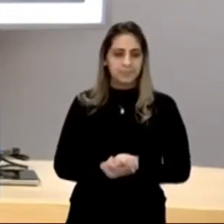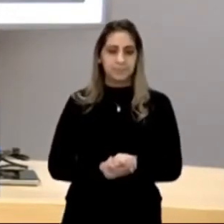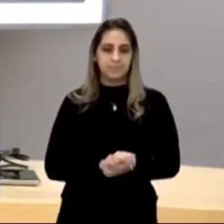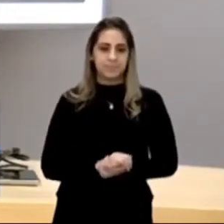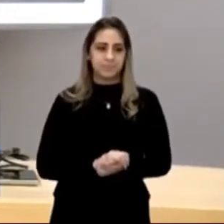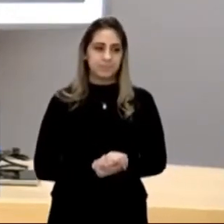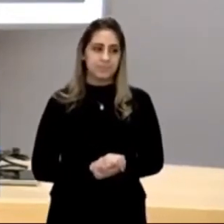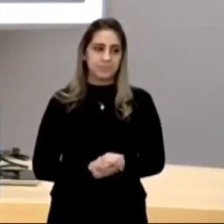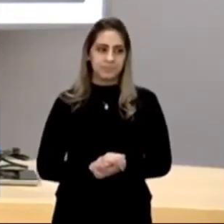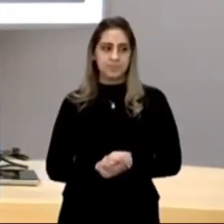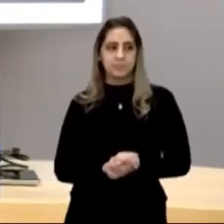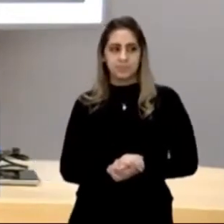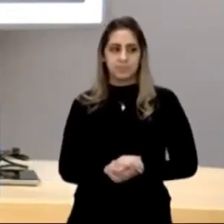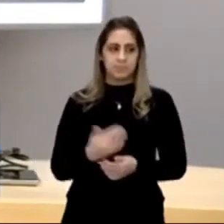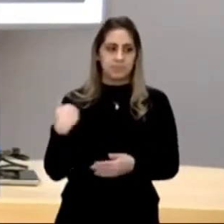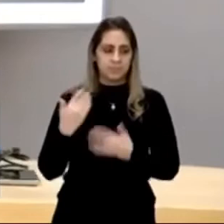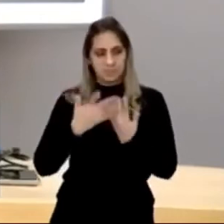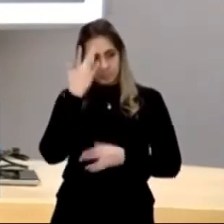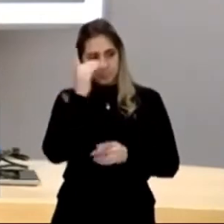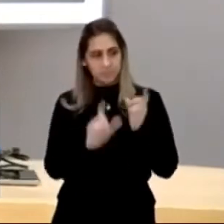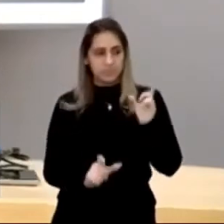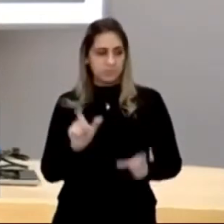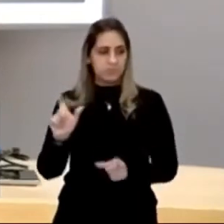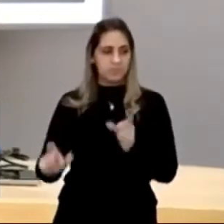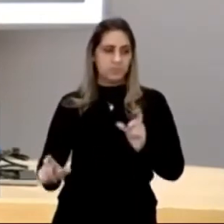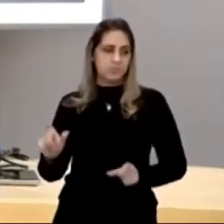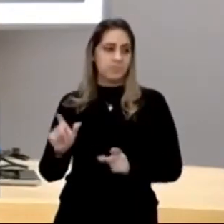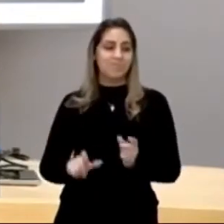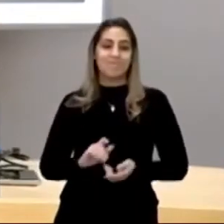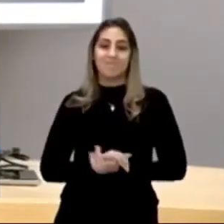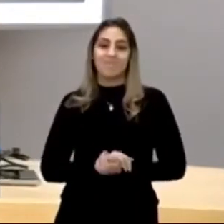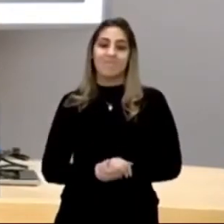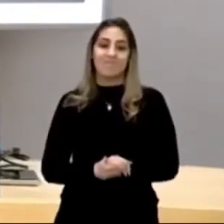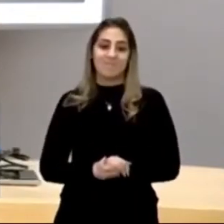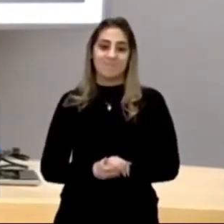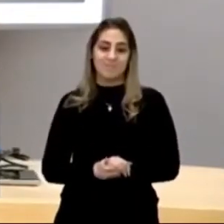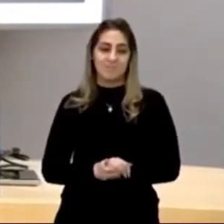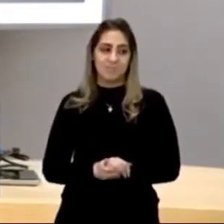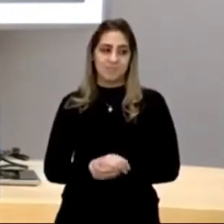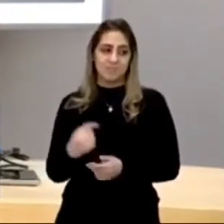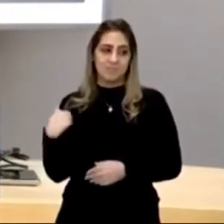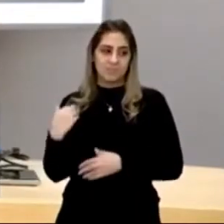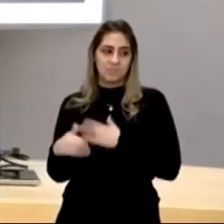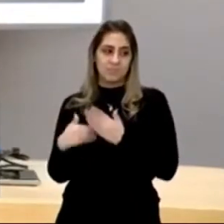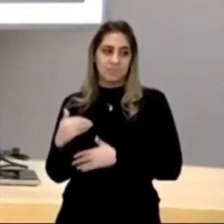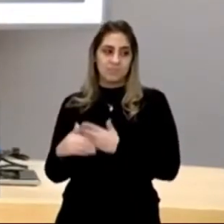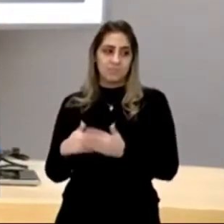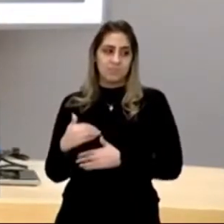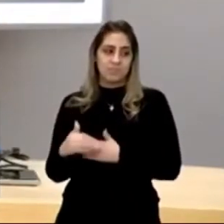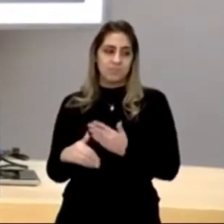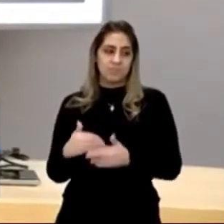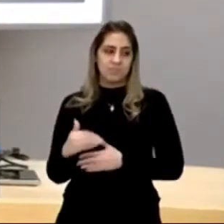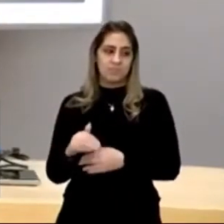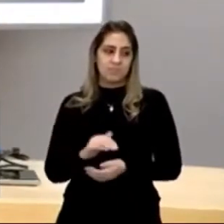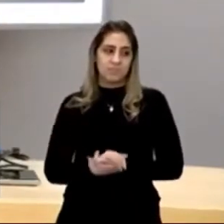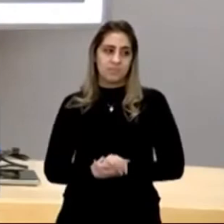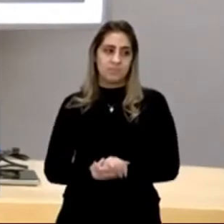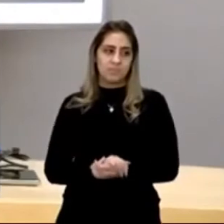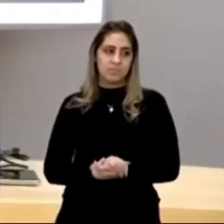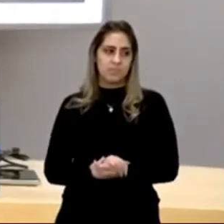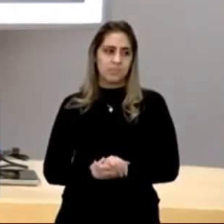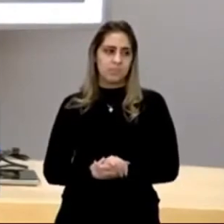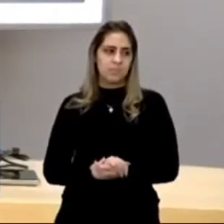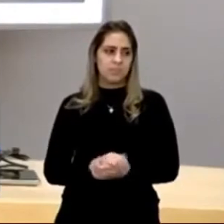mas indígenas também são pessoas, como nós, seres humanos, com defeitos e qualidades, e, em certo momento, o narrador,